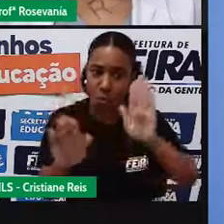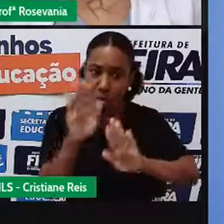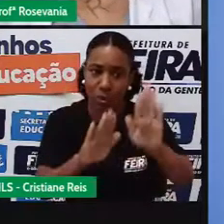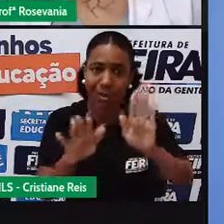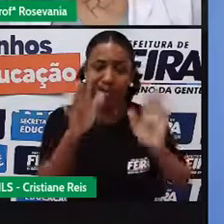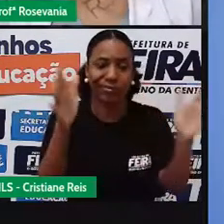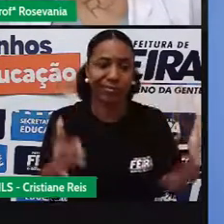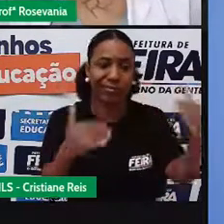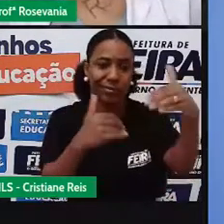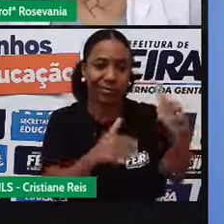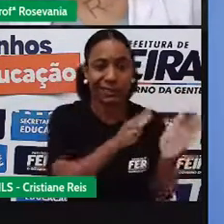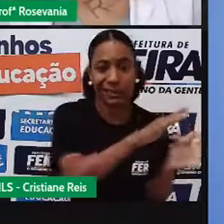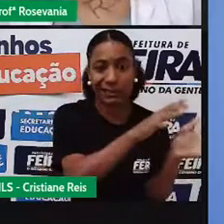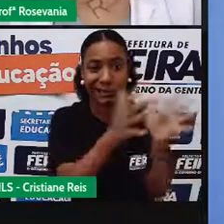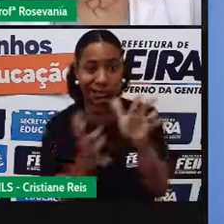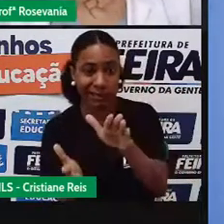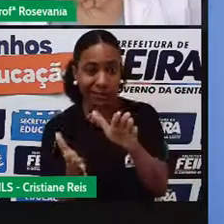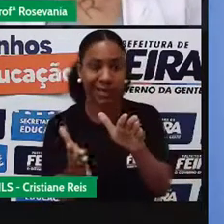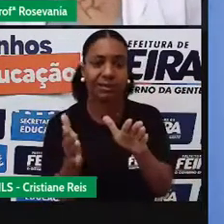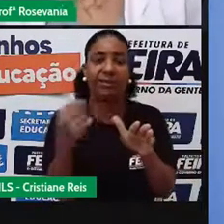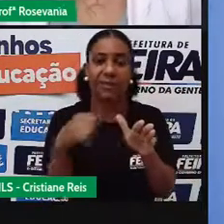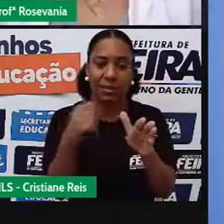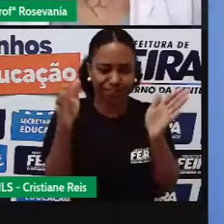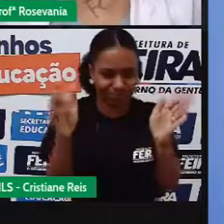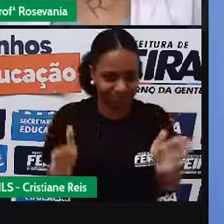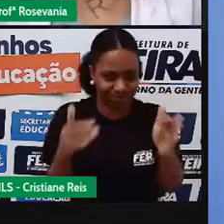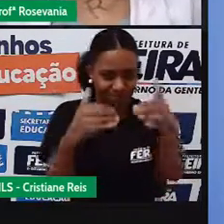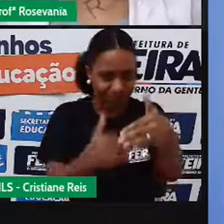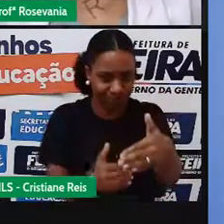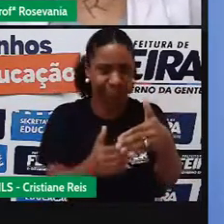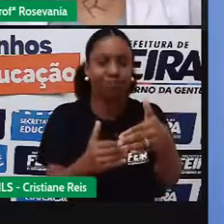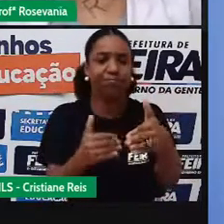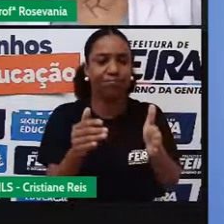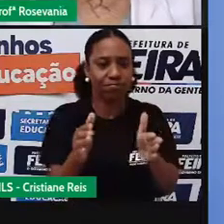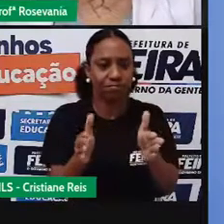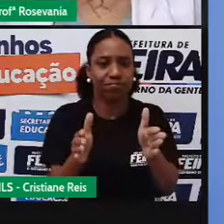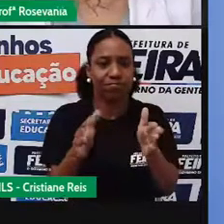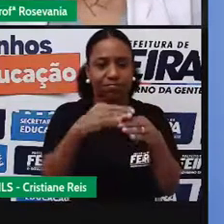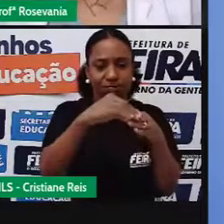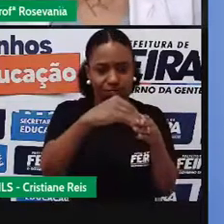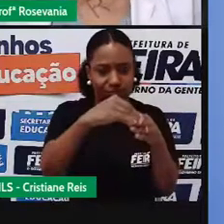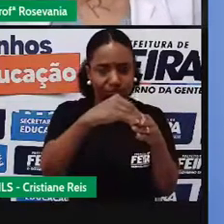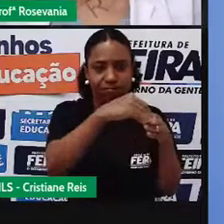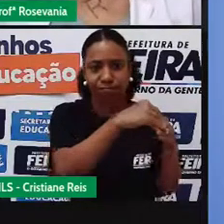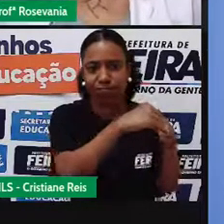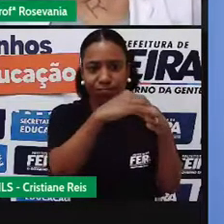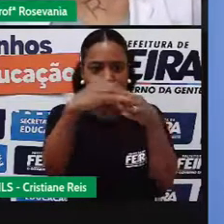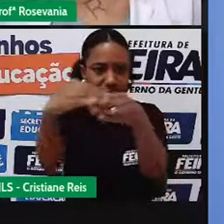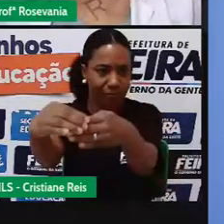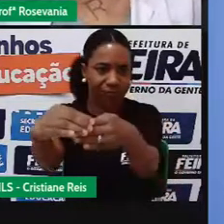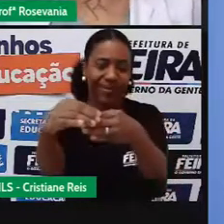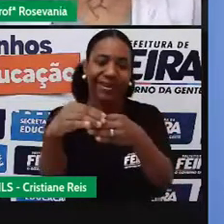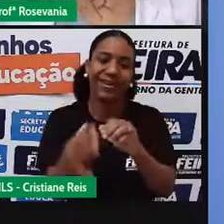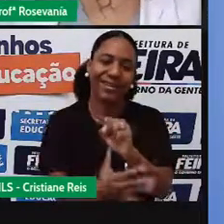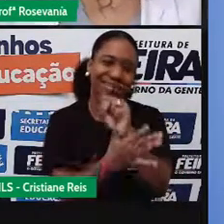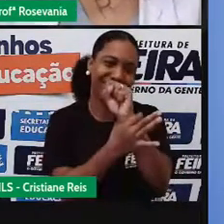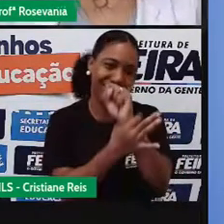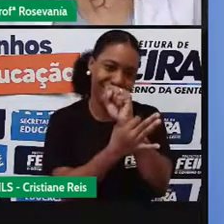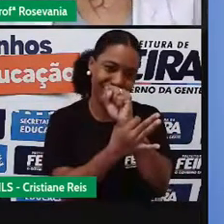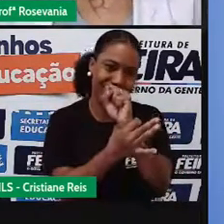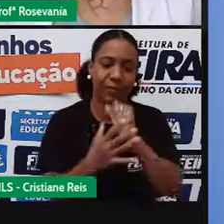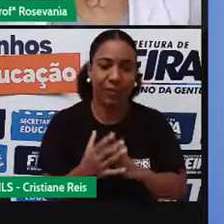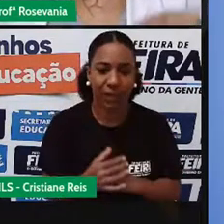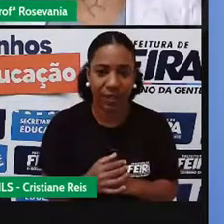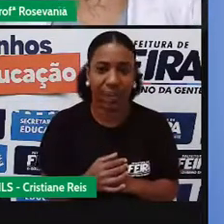prejuízo no produto, precisa de embalagens específicas para esse tipo de transporte. E também, mais uma vez, precisa da